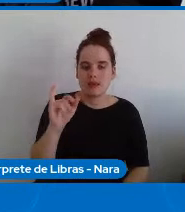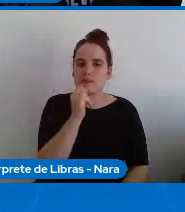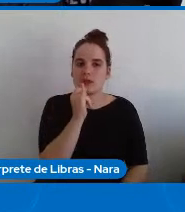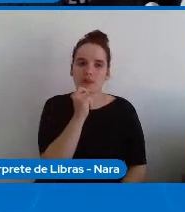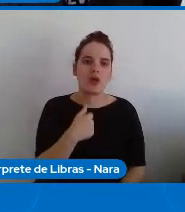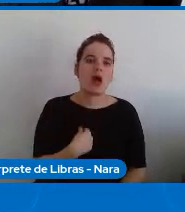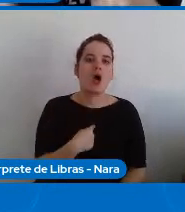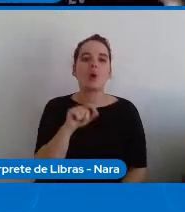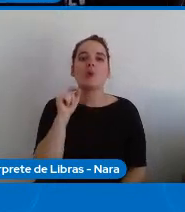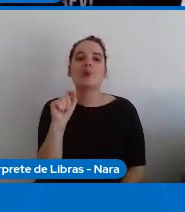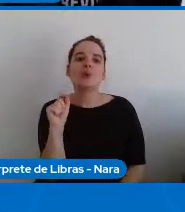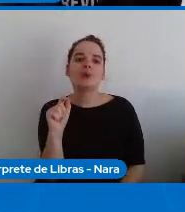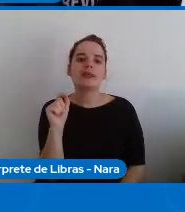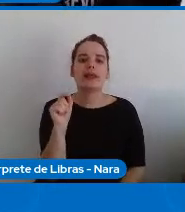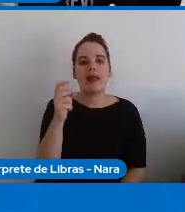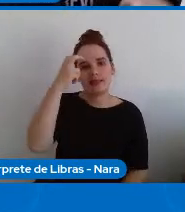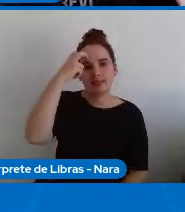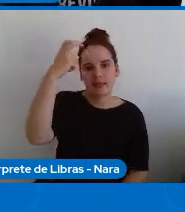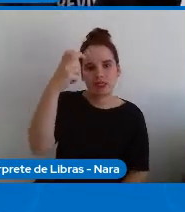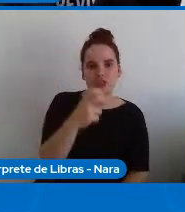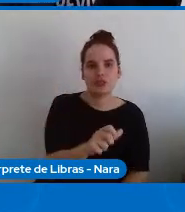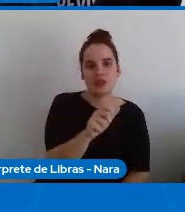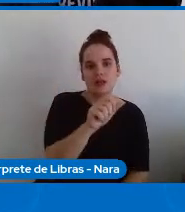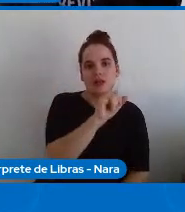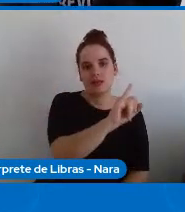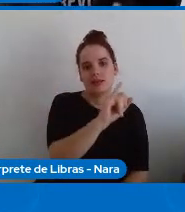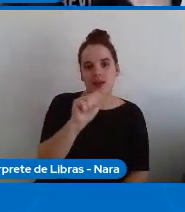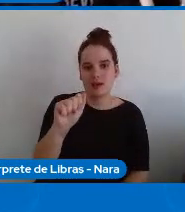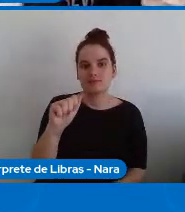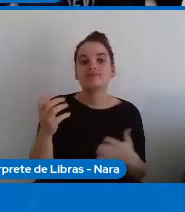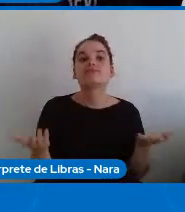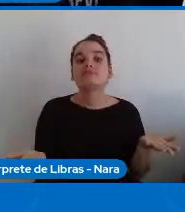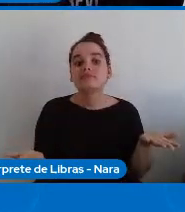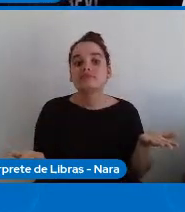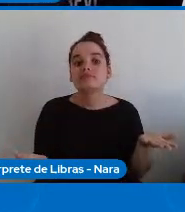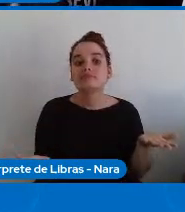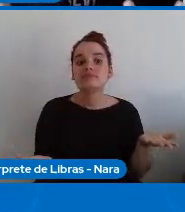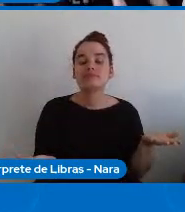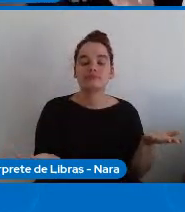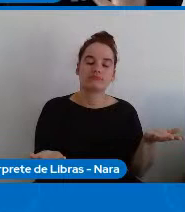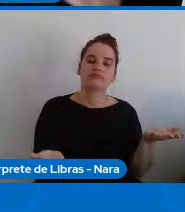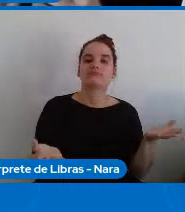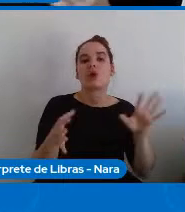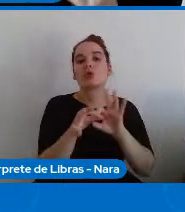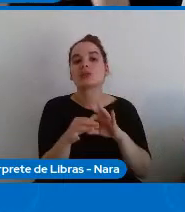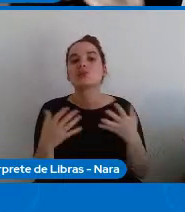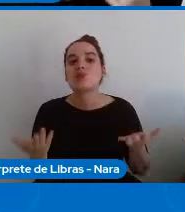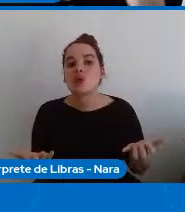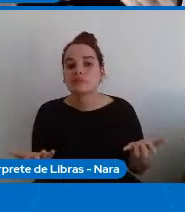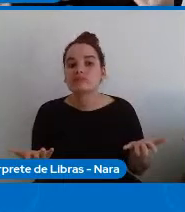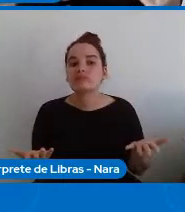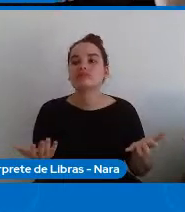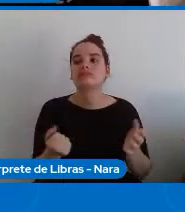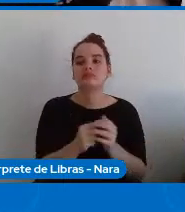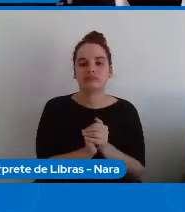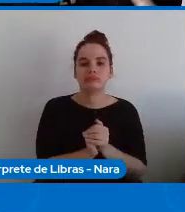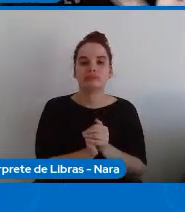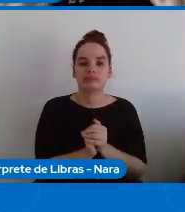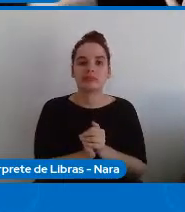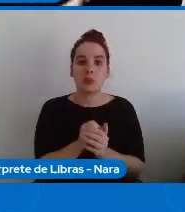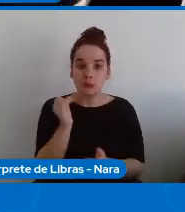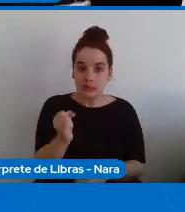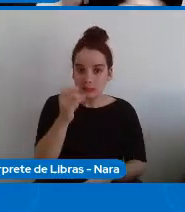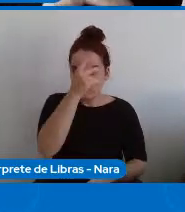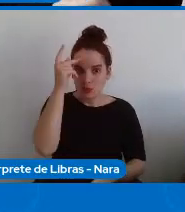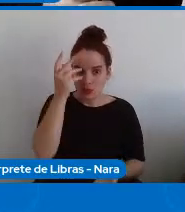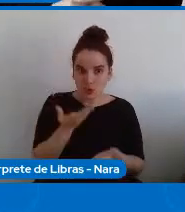uma visão geral seus principais macros grandes nomes a pessoa quando a pessoa tem que estudar